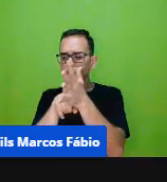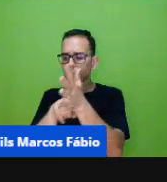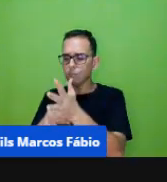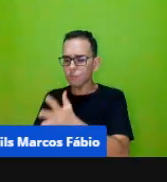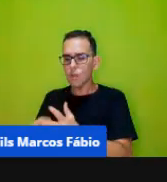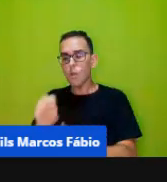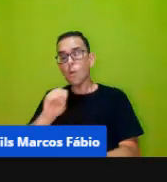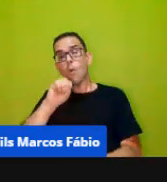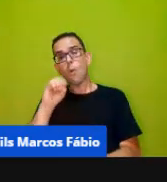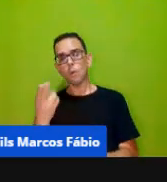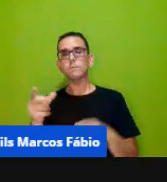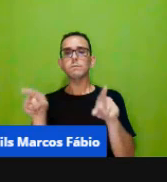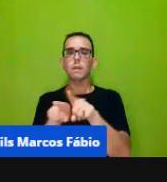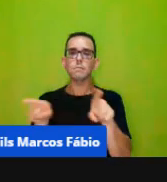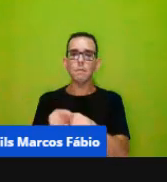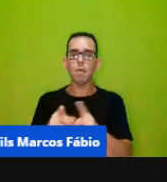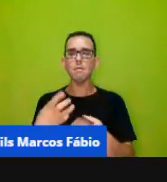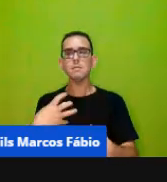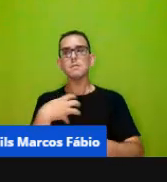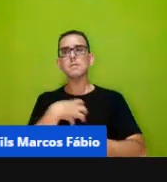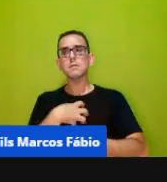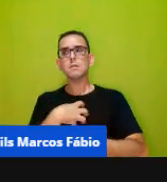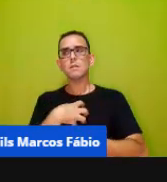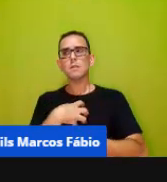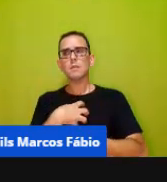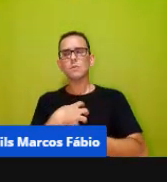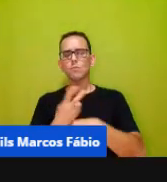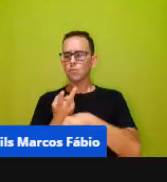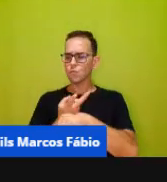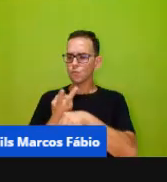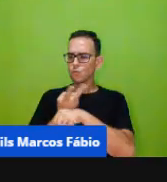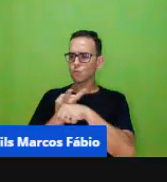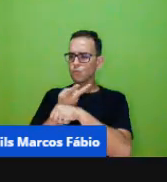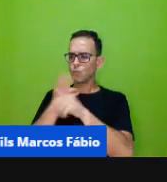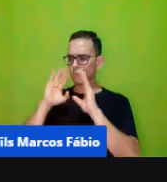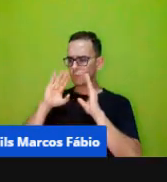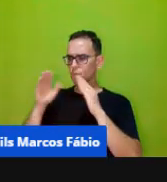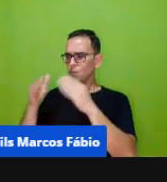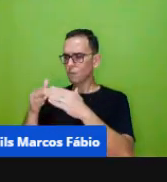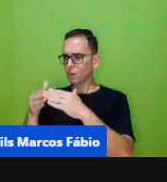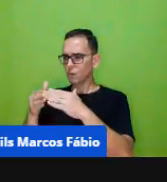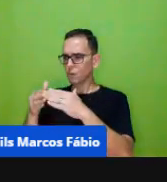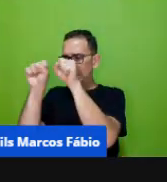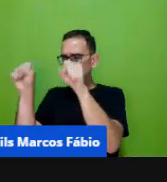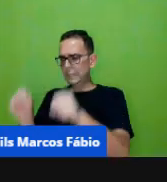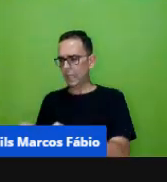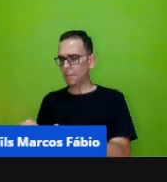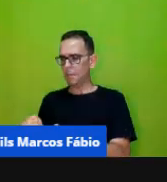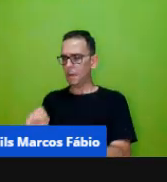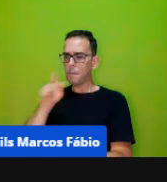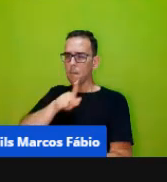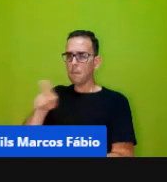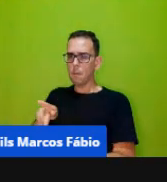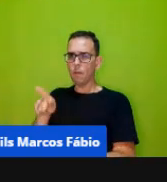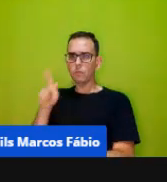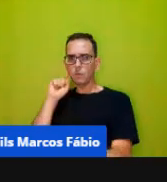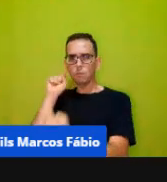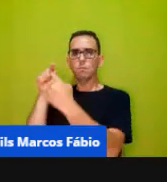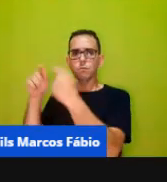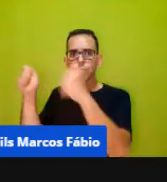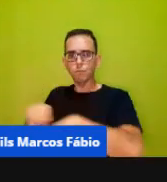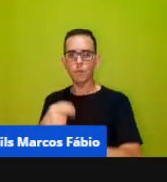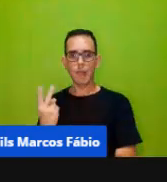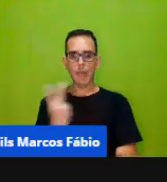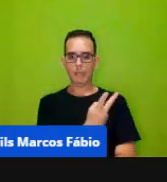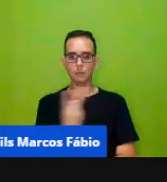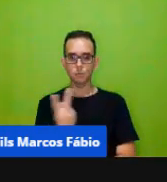situações de explorações mais dirigidas mais sistematizadas pelo professor certo? as duas situações